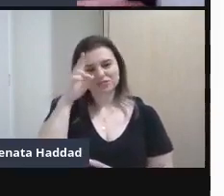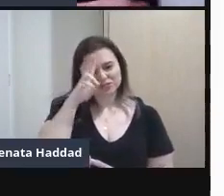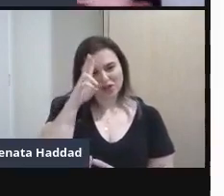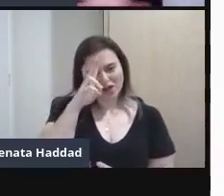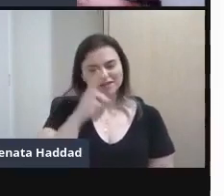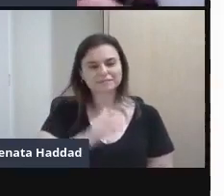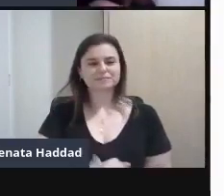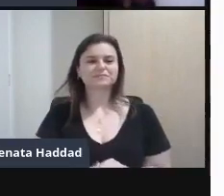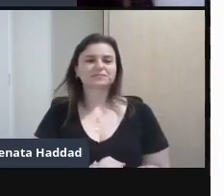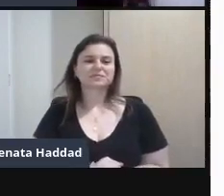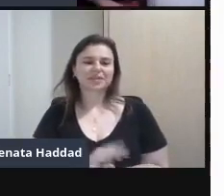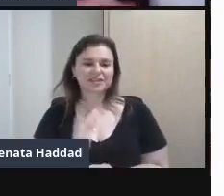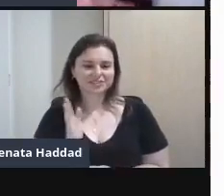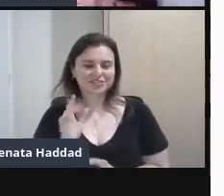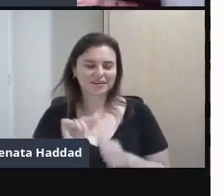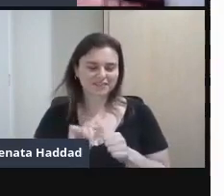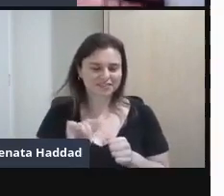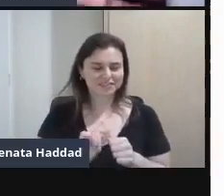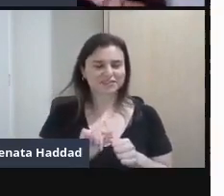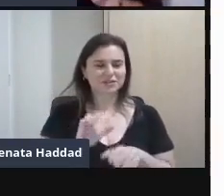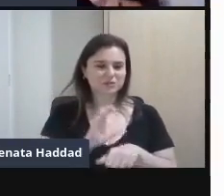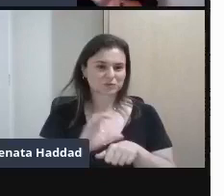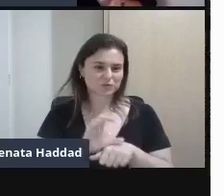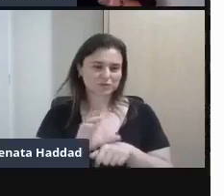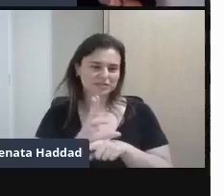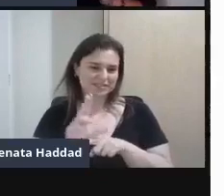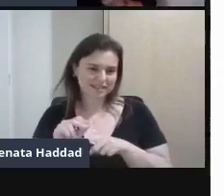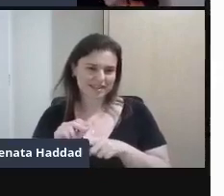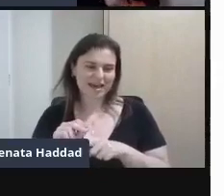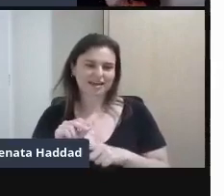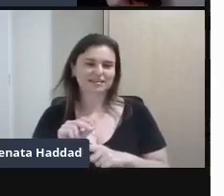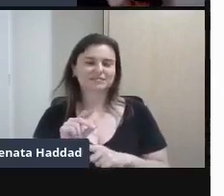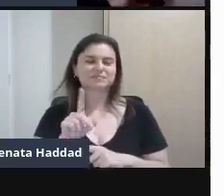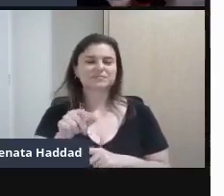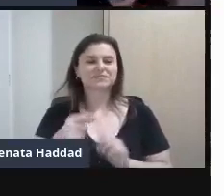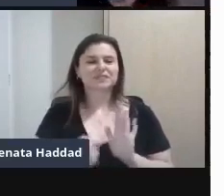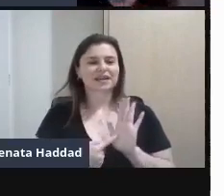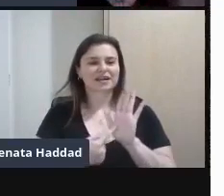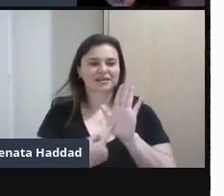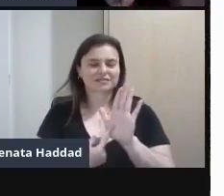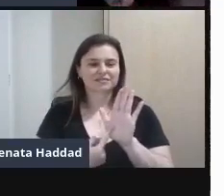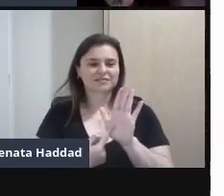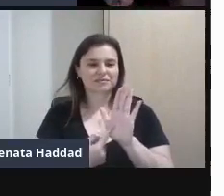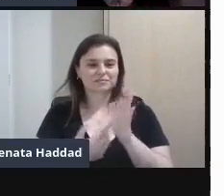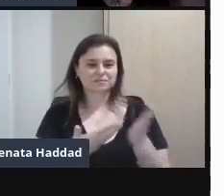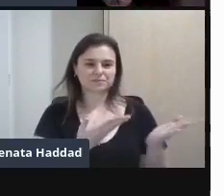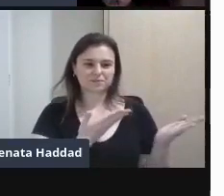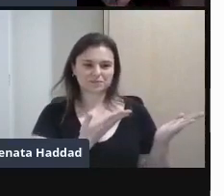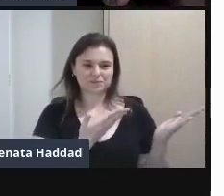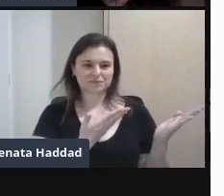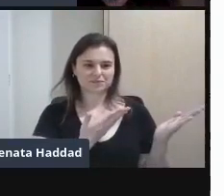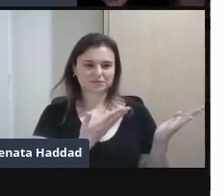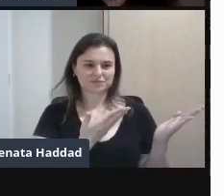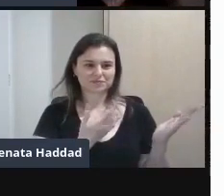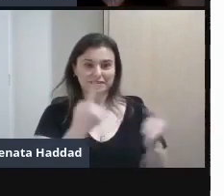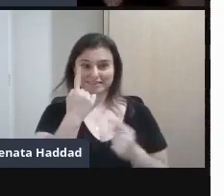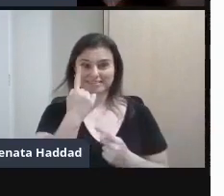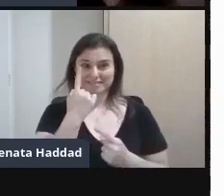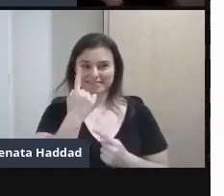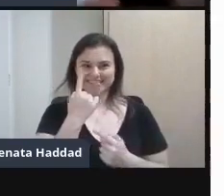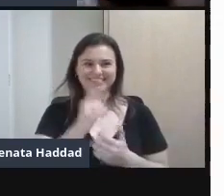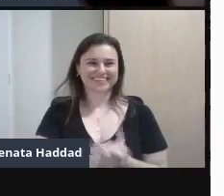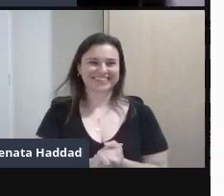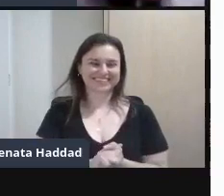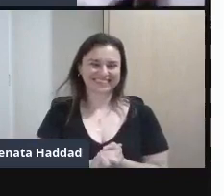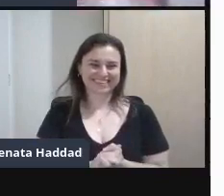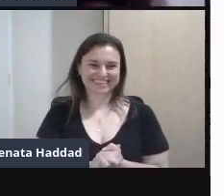histórias A gente utiliza nos cursos Também aqui do Senac Que é o Vou mostrar depois Maior pra vocês Mas O Violino Cigano E outros contos De